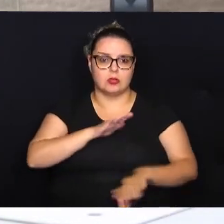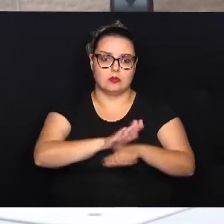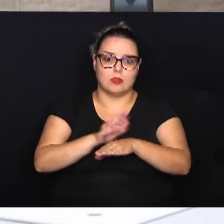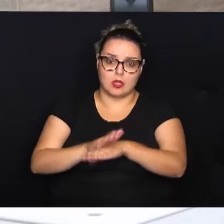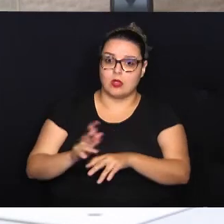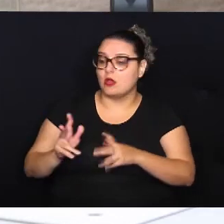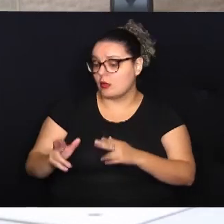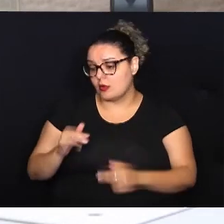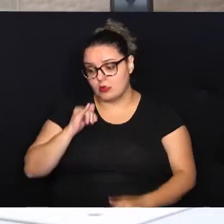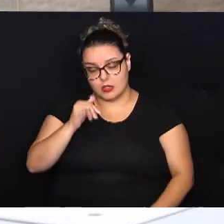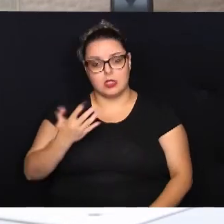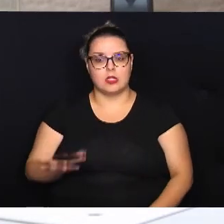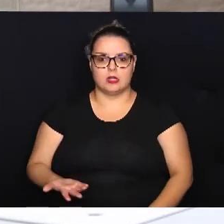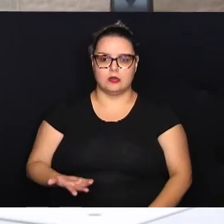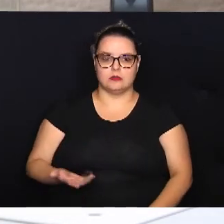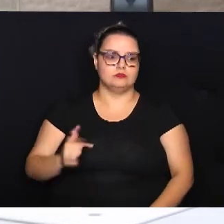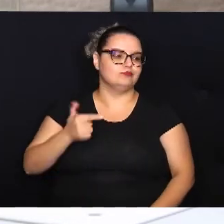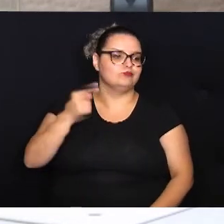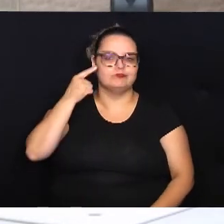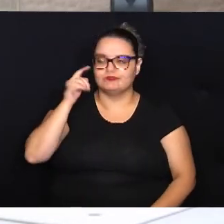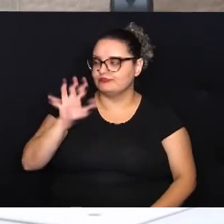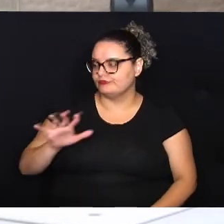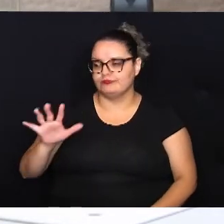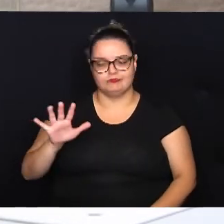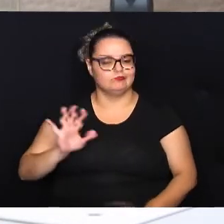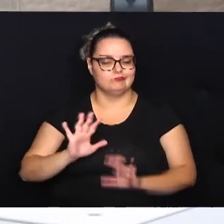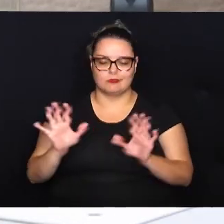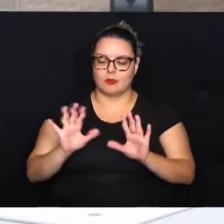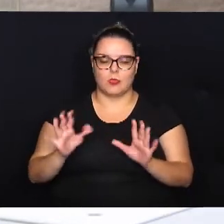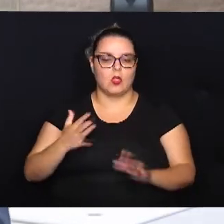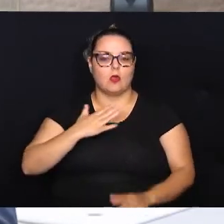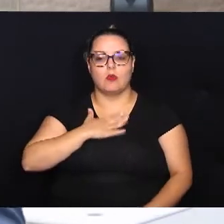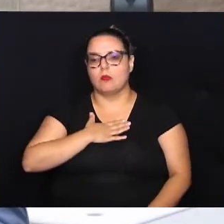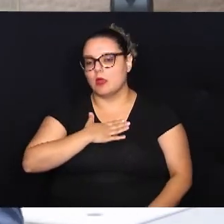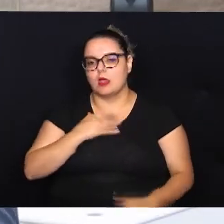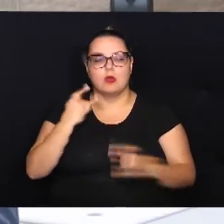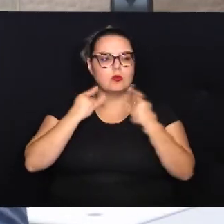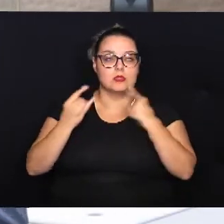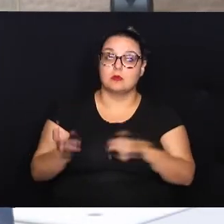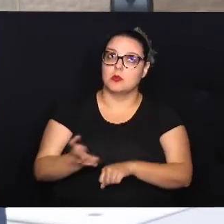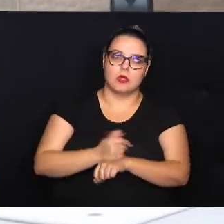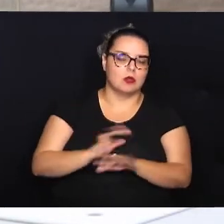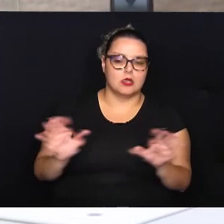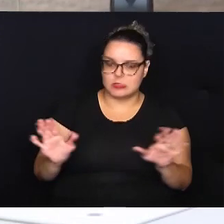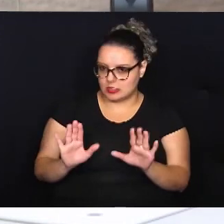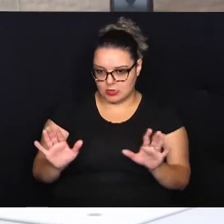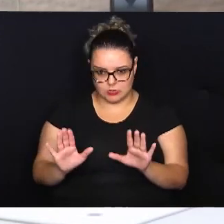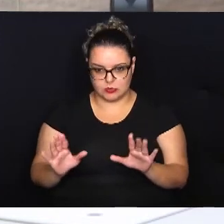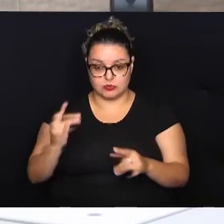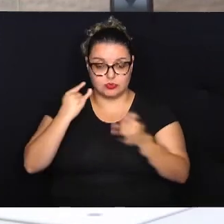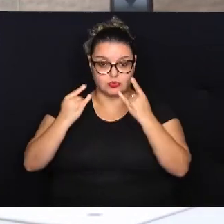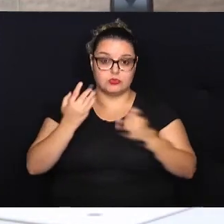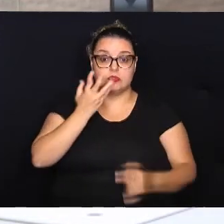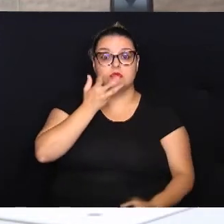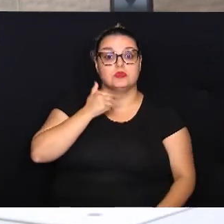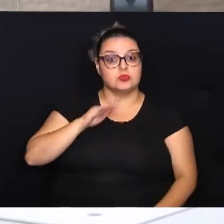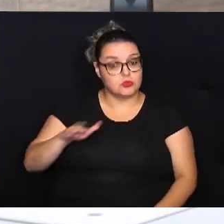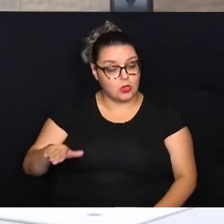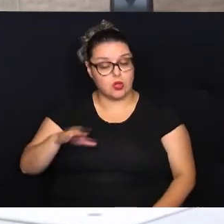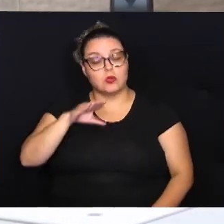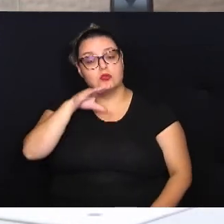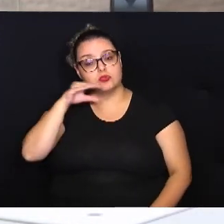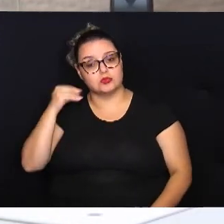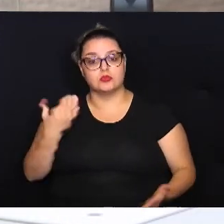Mas, como também foi falado, sem ideologia, sem colocar os meus interesses antes do interesse das